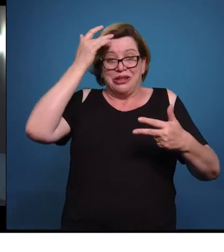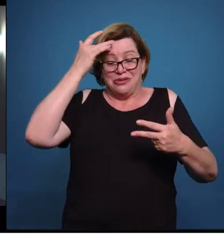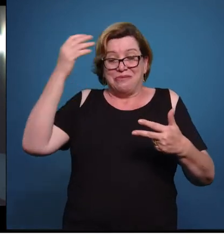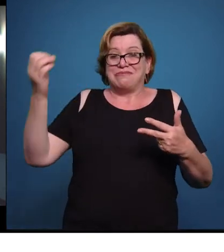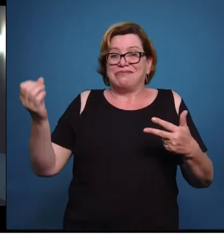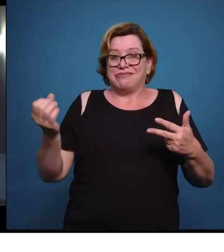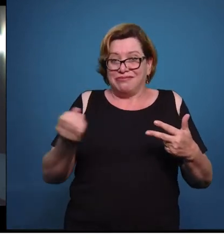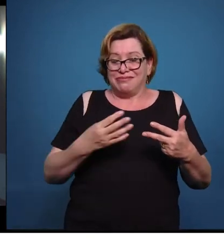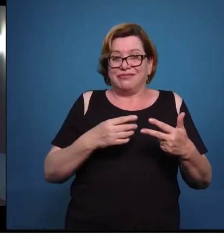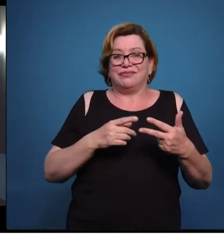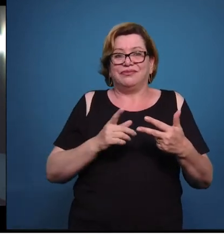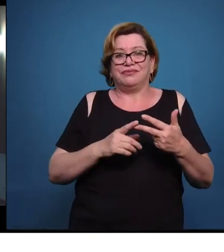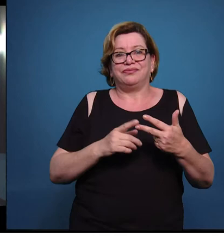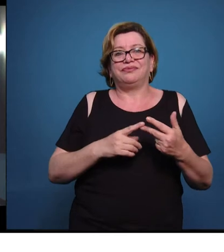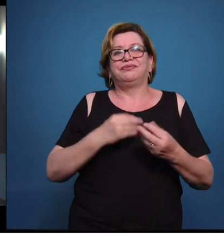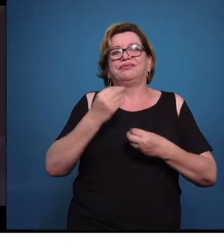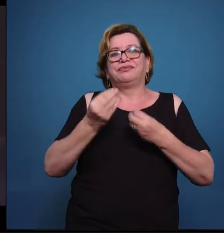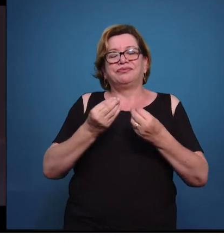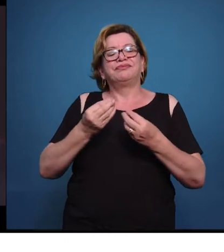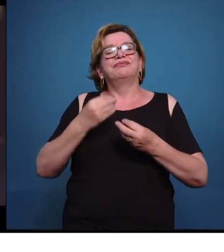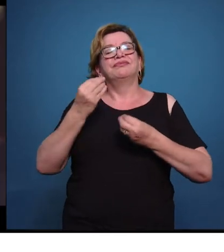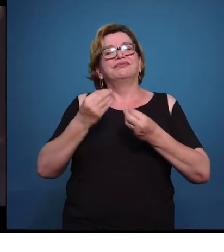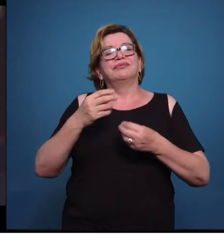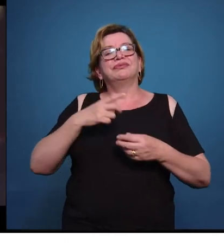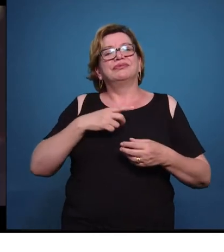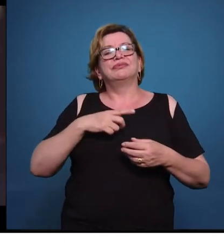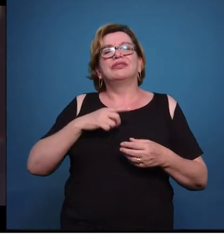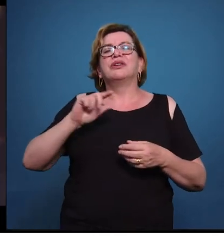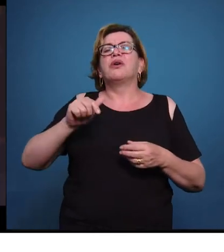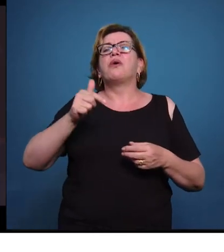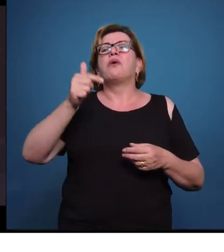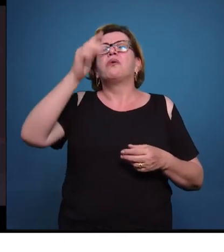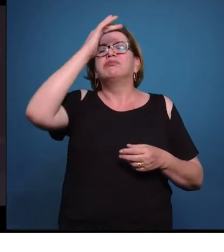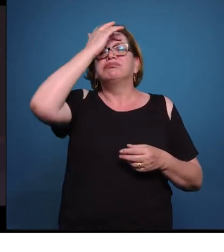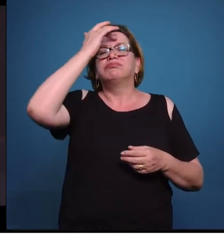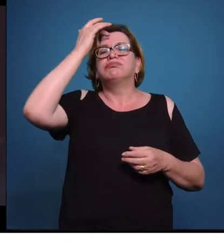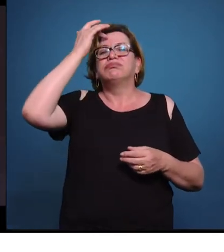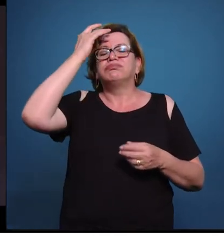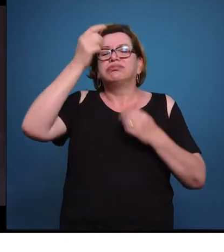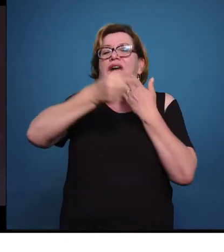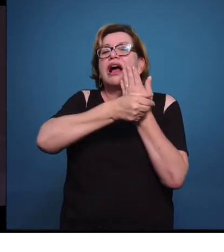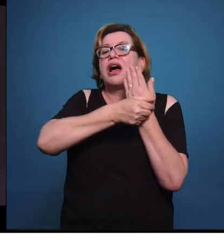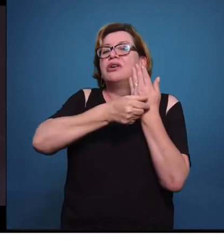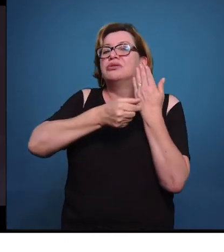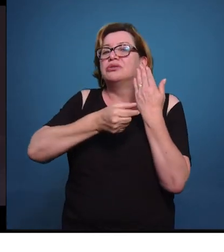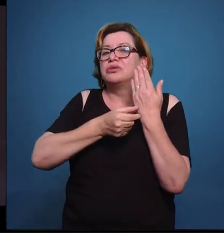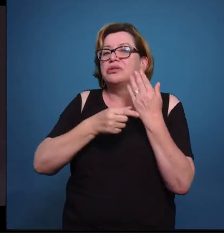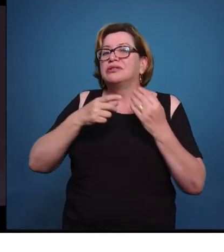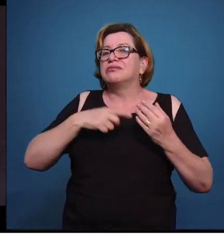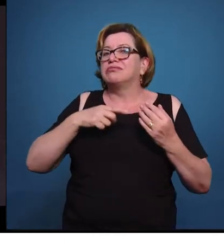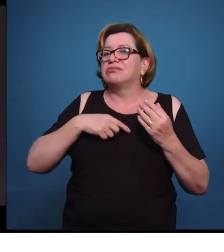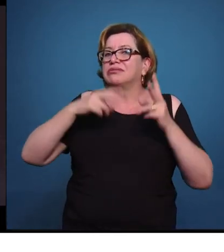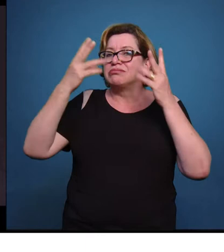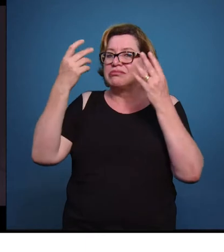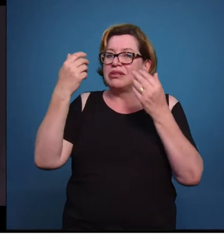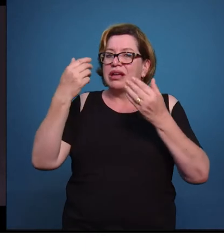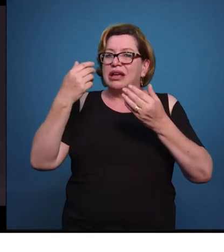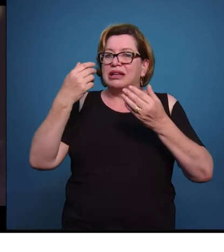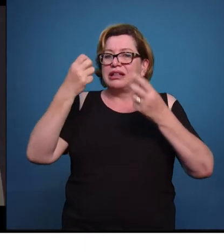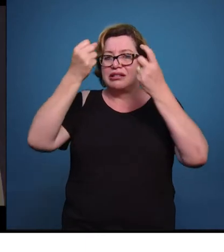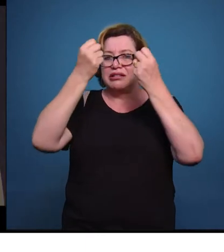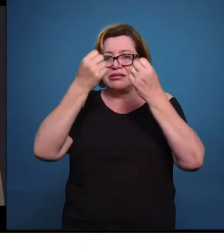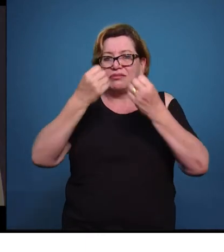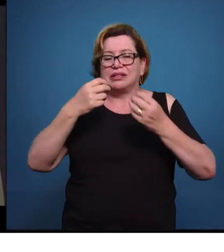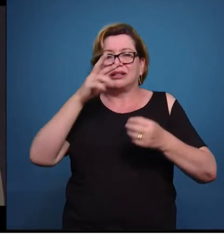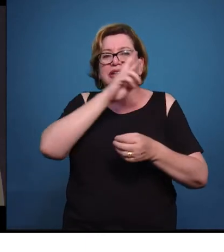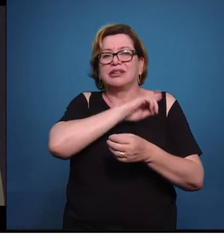Humberto Eco e Zygmunt Bauman. Tem mais algum pensador que você goste que trate sobre o papel da imprensa na sociedade? Tem um que